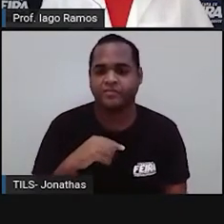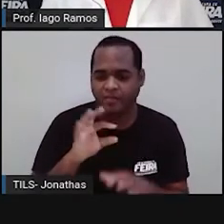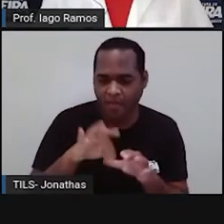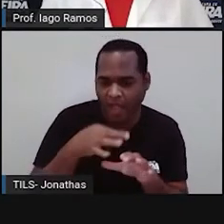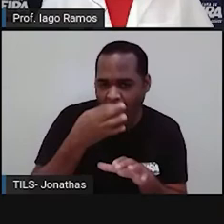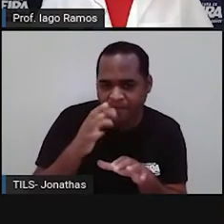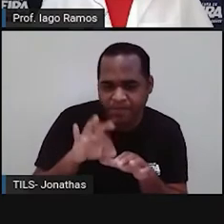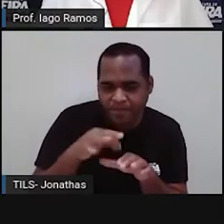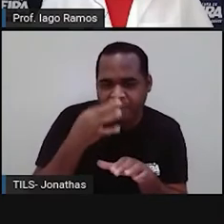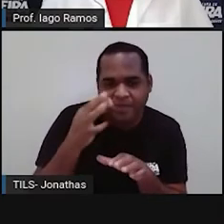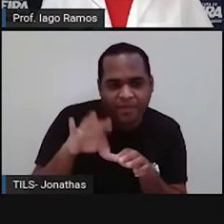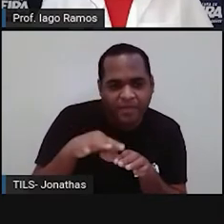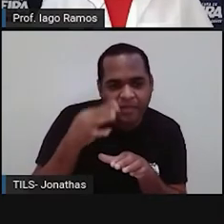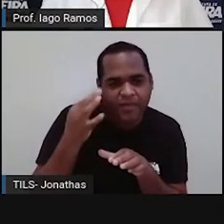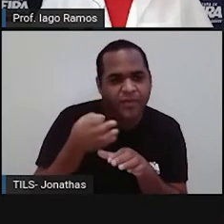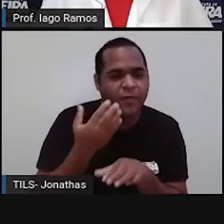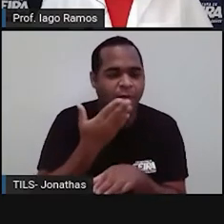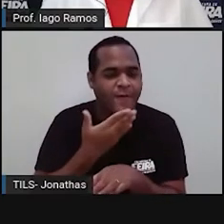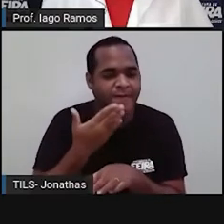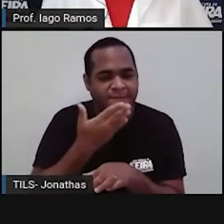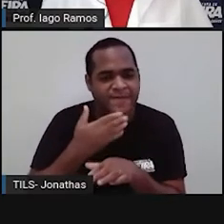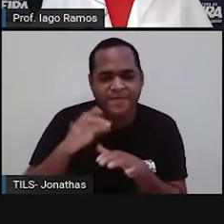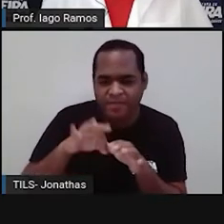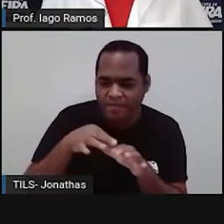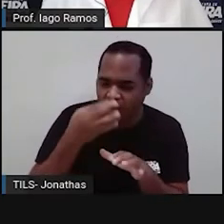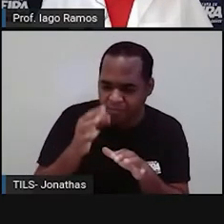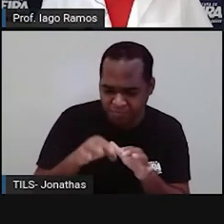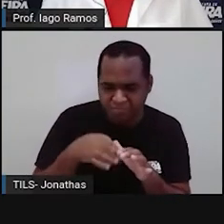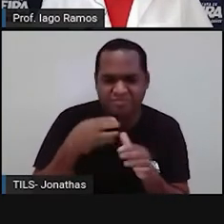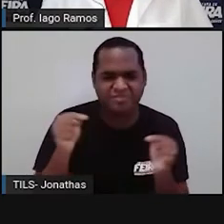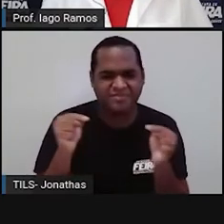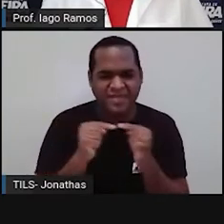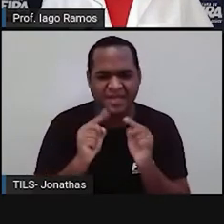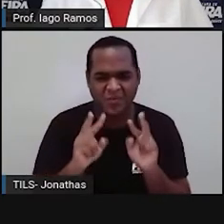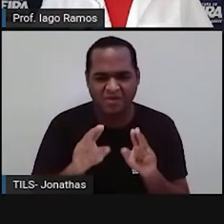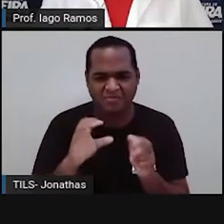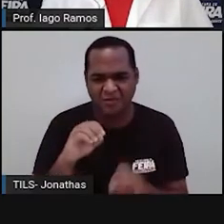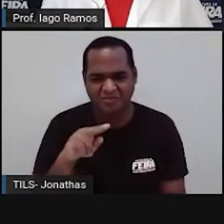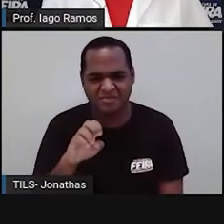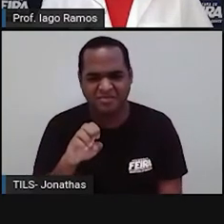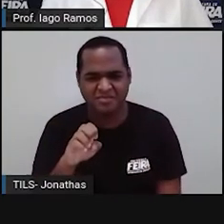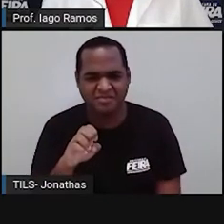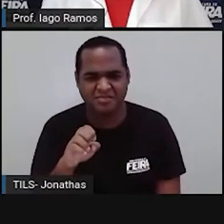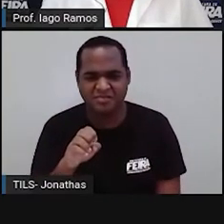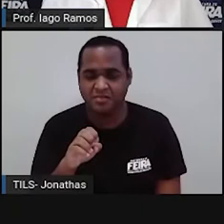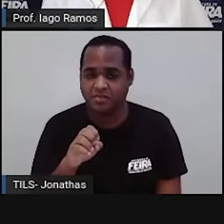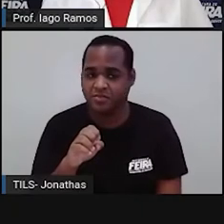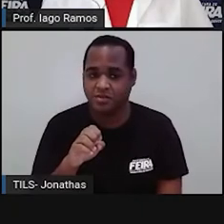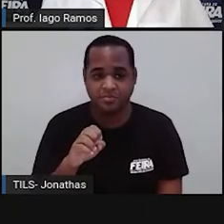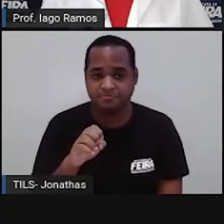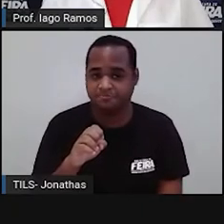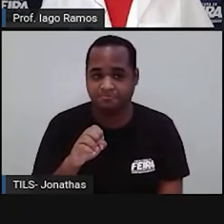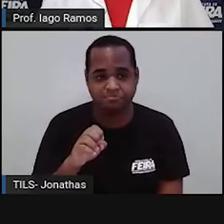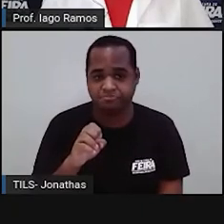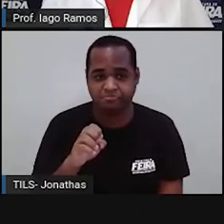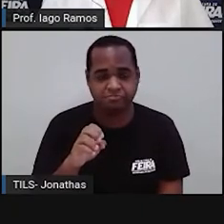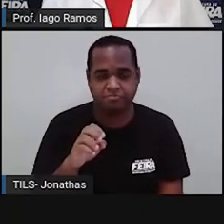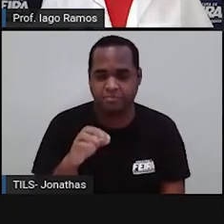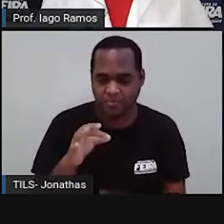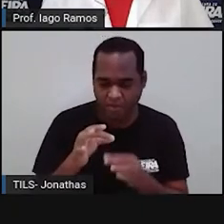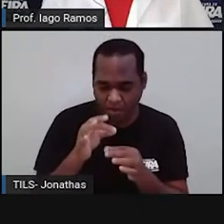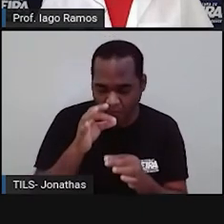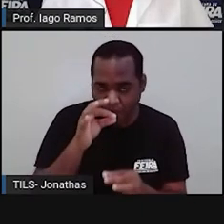jujuba. Uma jujuba tem formato de cone? Ou me parece que também não, né? Um